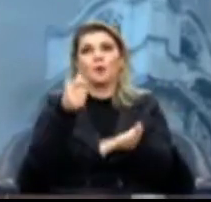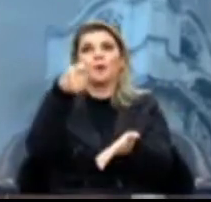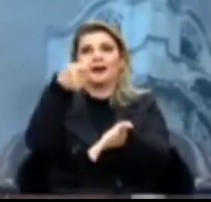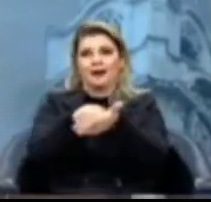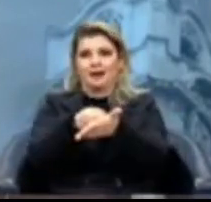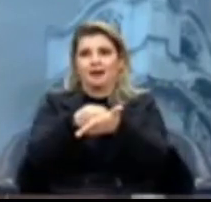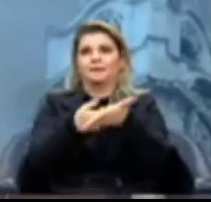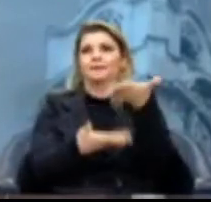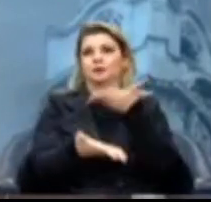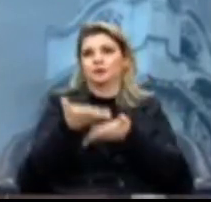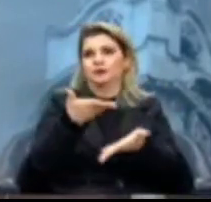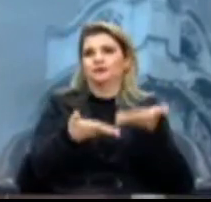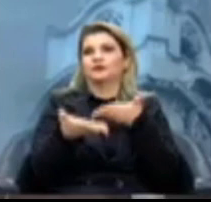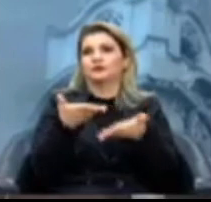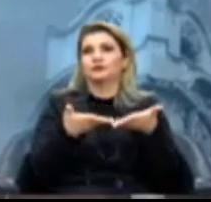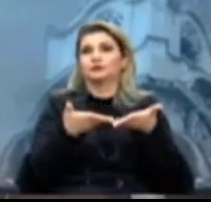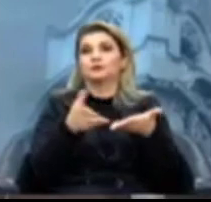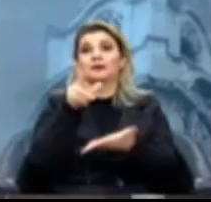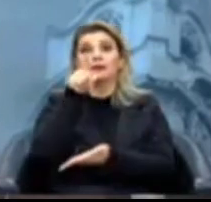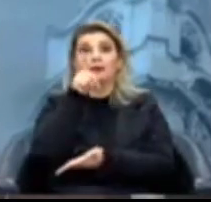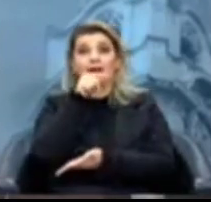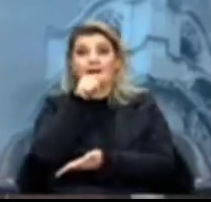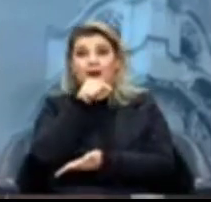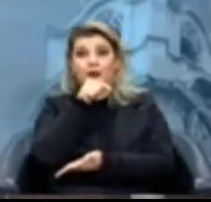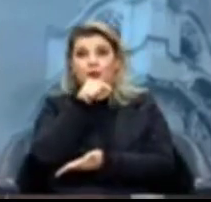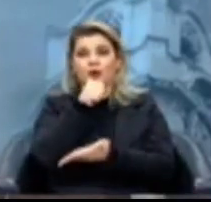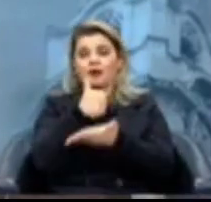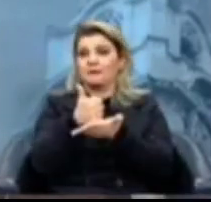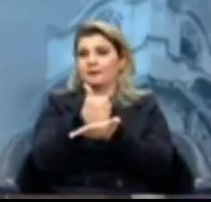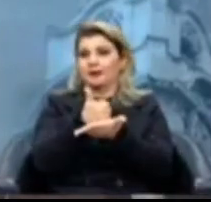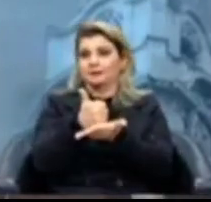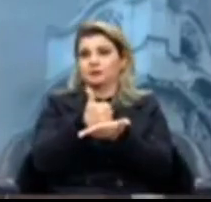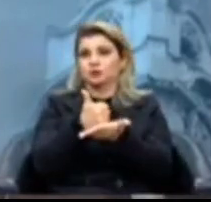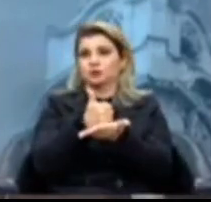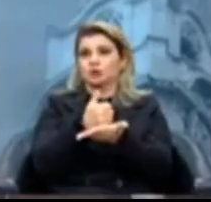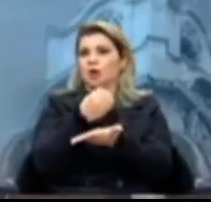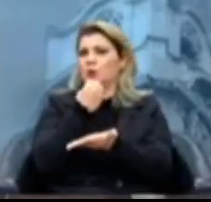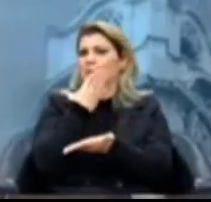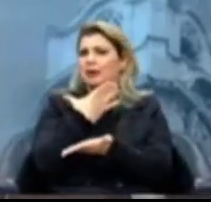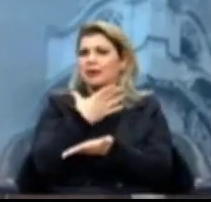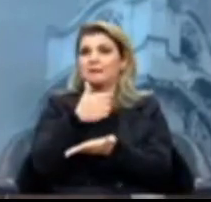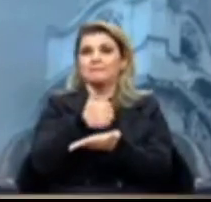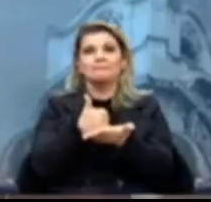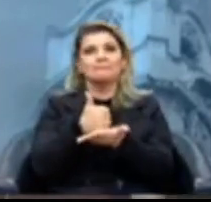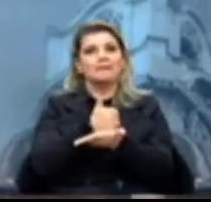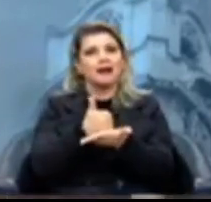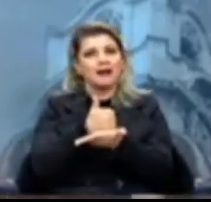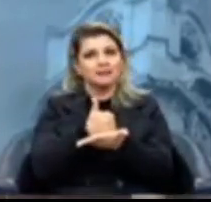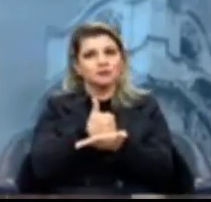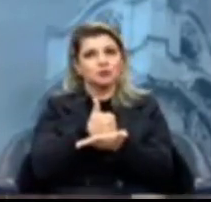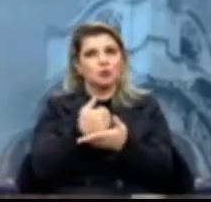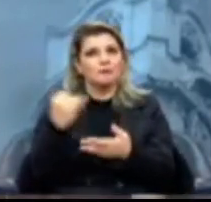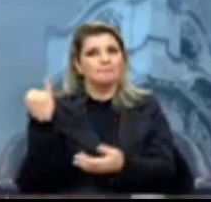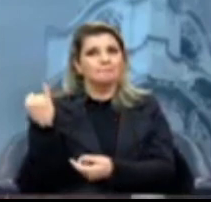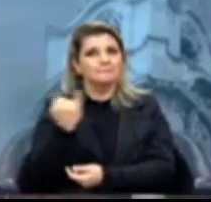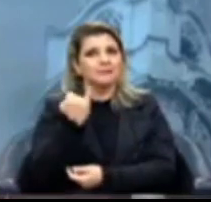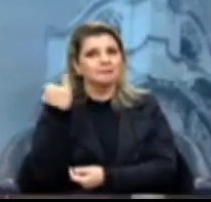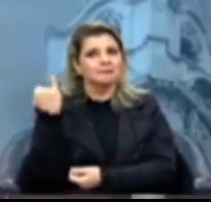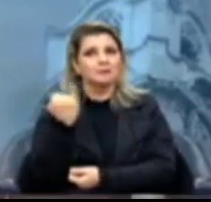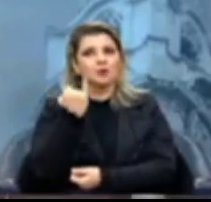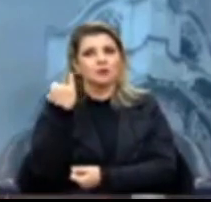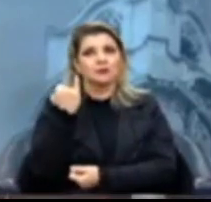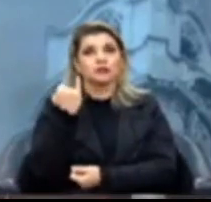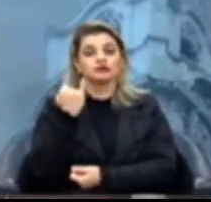E a água é básico, é um bem básico, um bem essencial. Sem